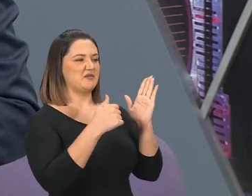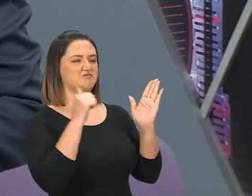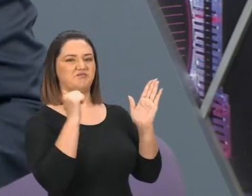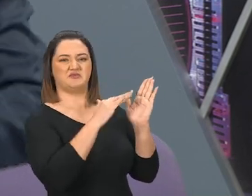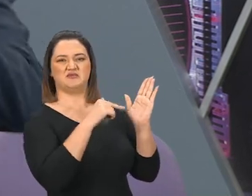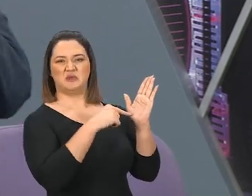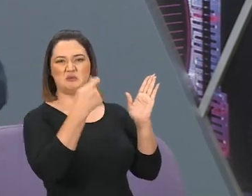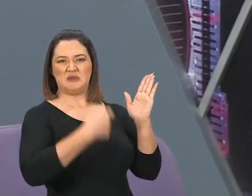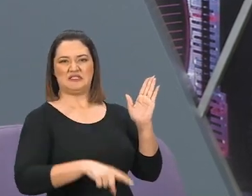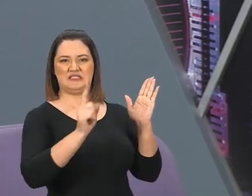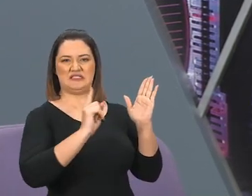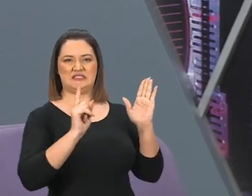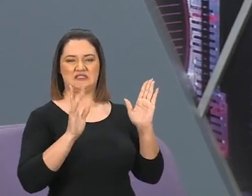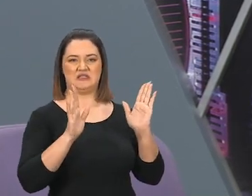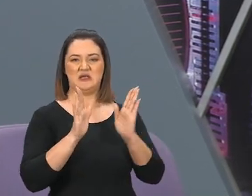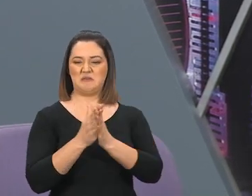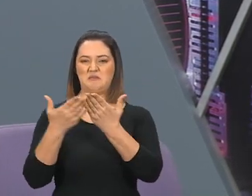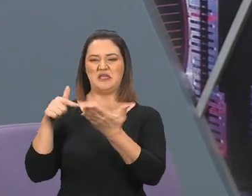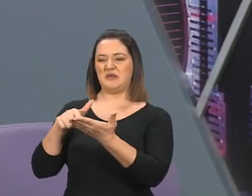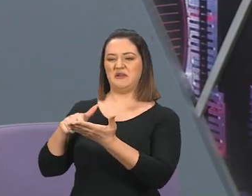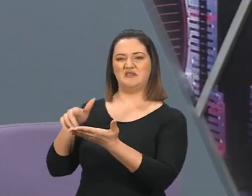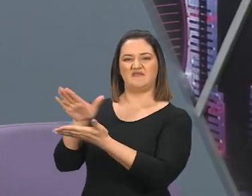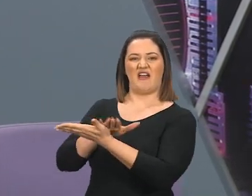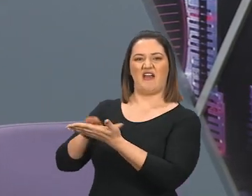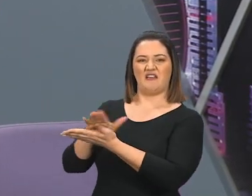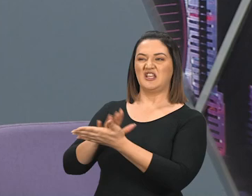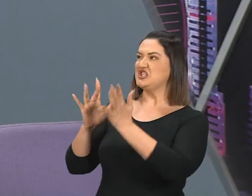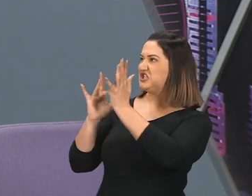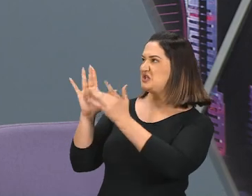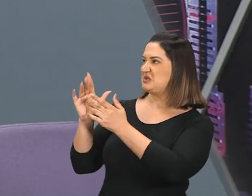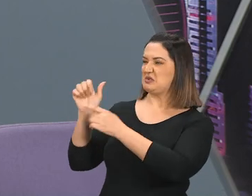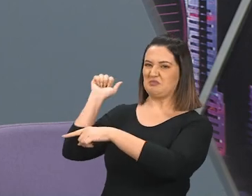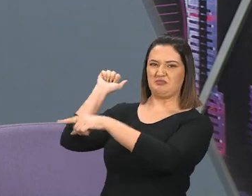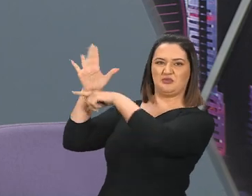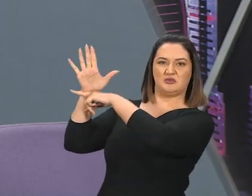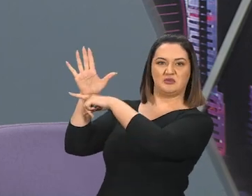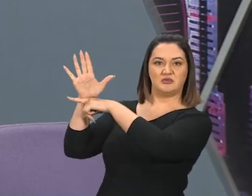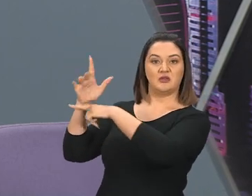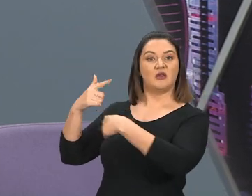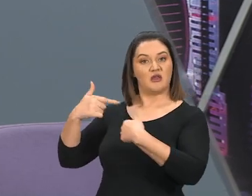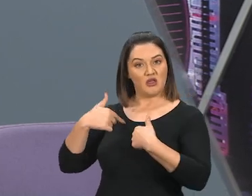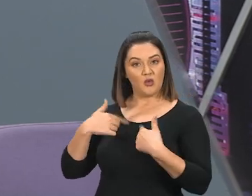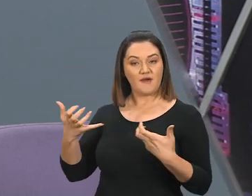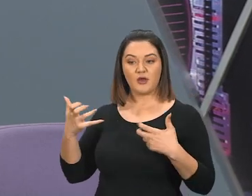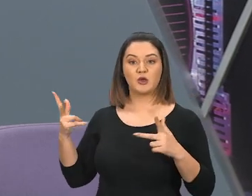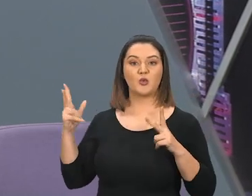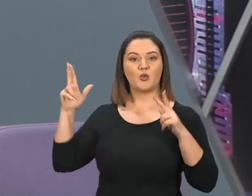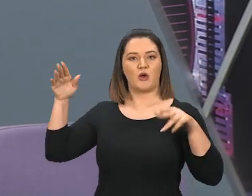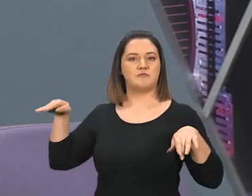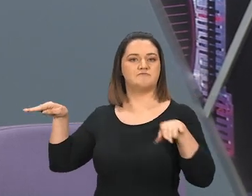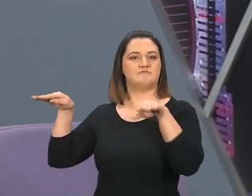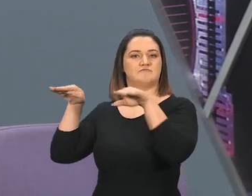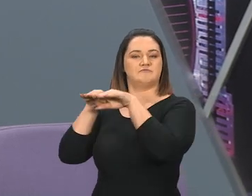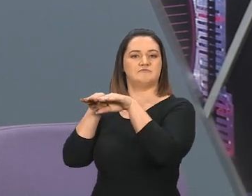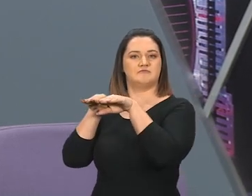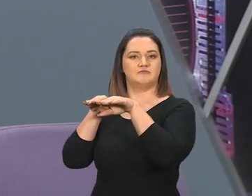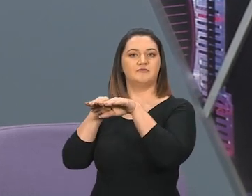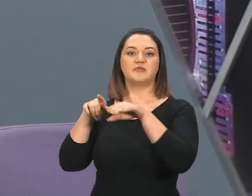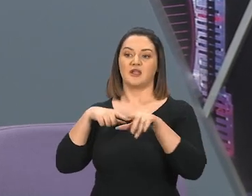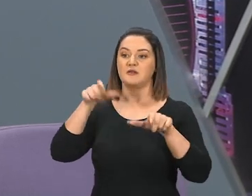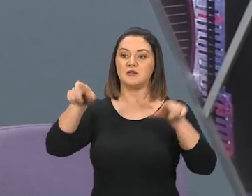anticristo. Agora, não esqueça. Embora a Bíblia fale de muitos anticristos, A Bíblia também fala do anticristo